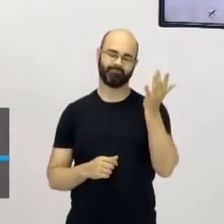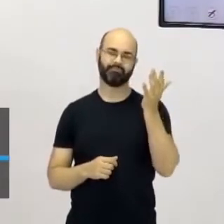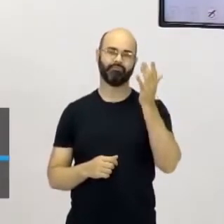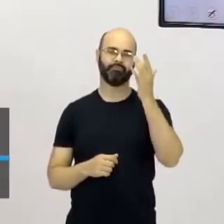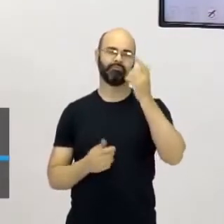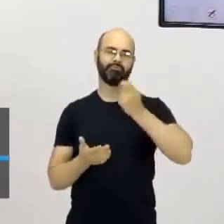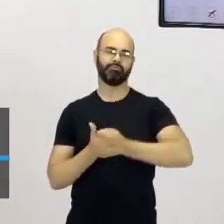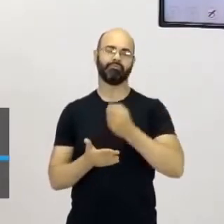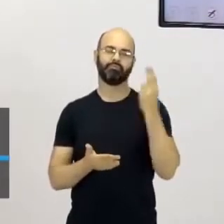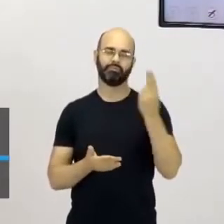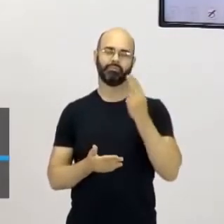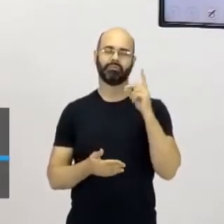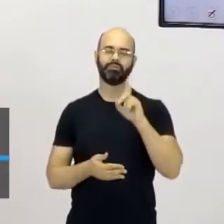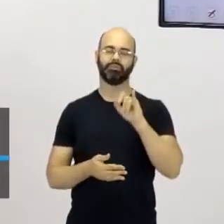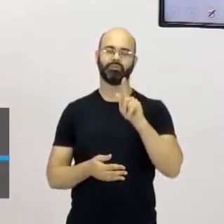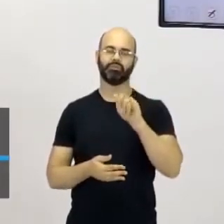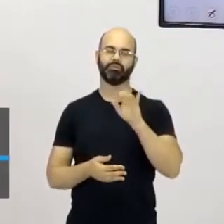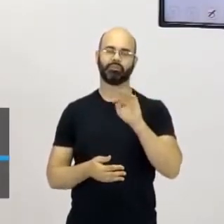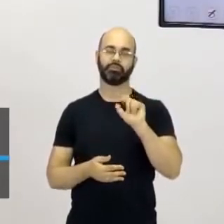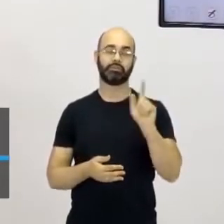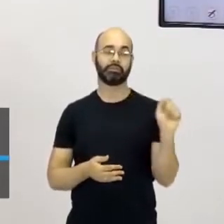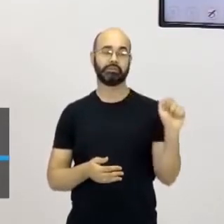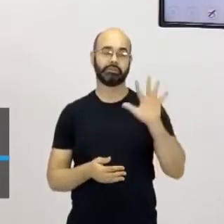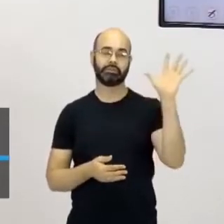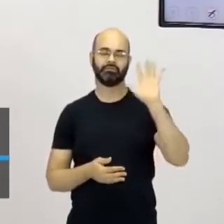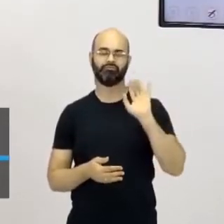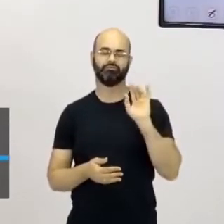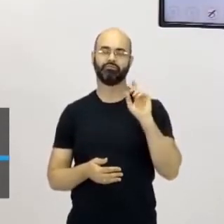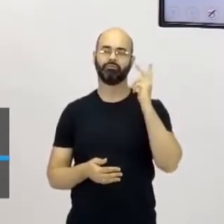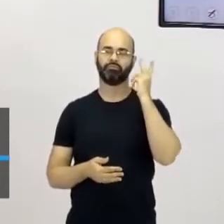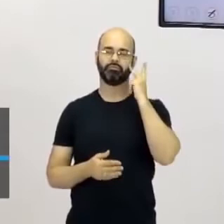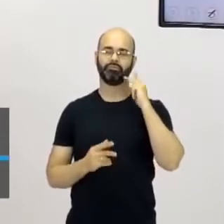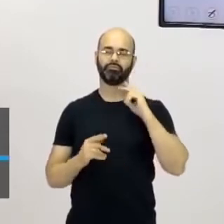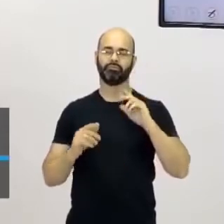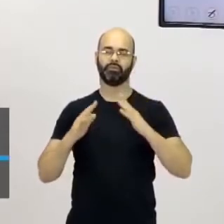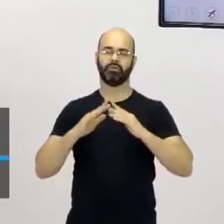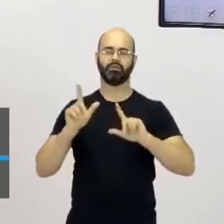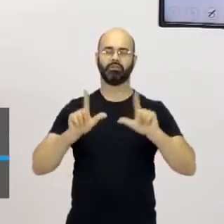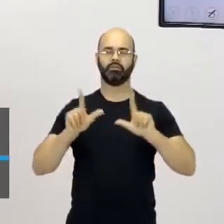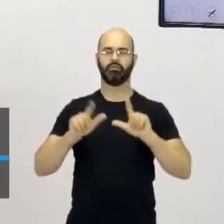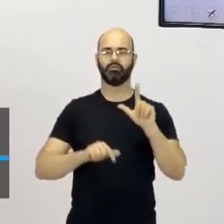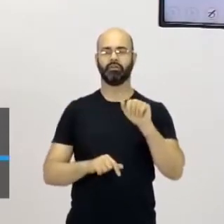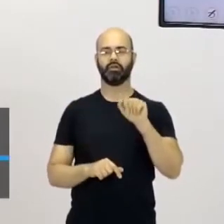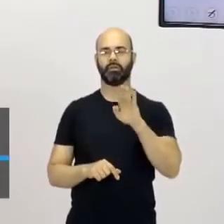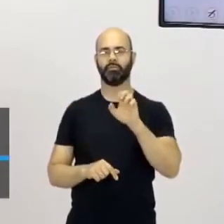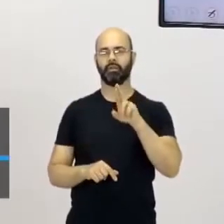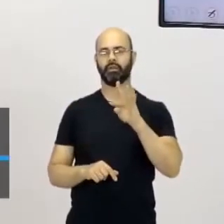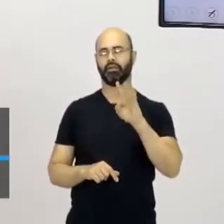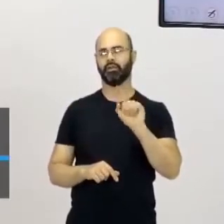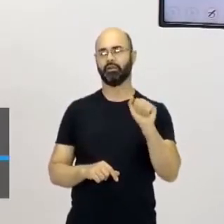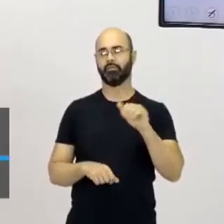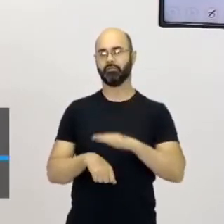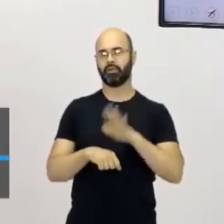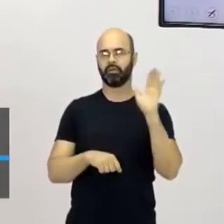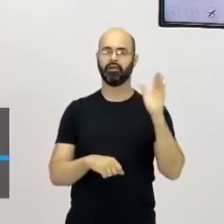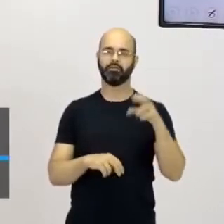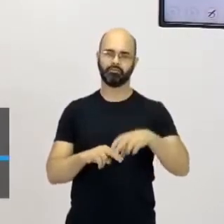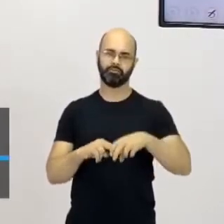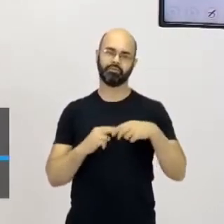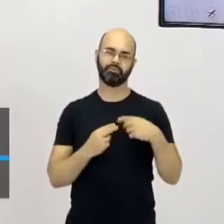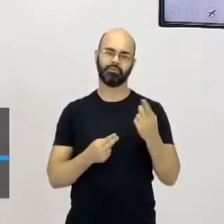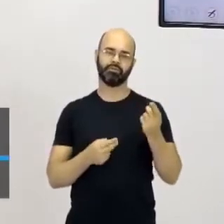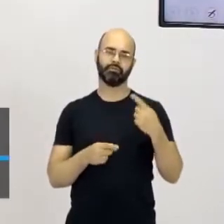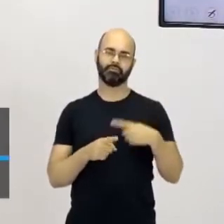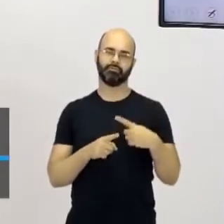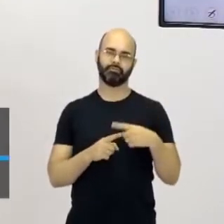ficando com a TV digital aberta. E aí, por isso que a TV digital aberta vai ter muito mais porcentagem do que, propriamente, a TV